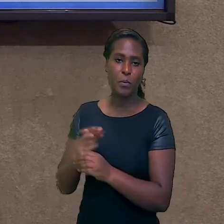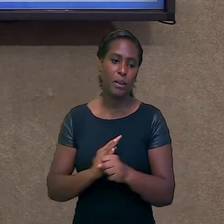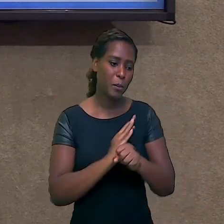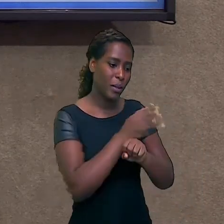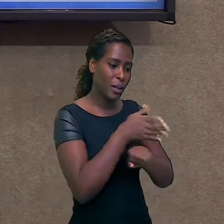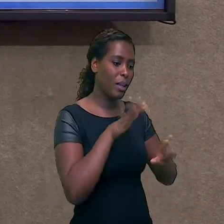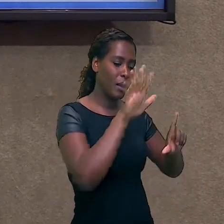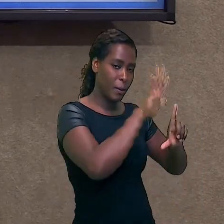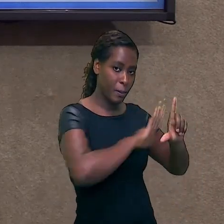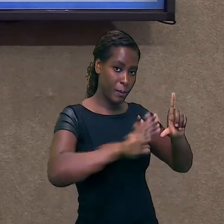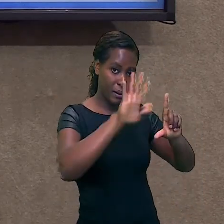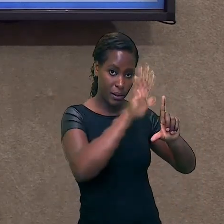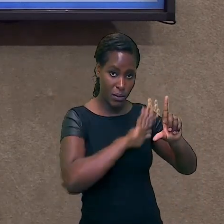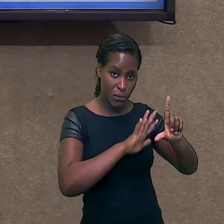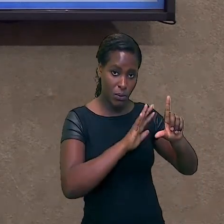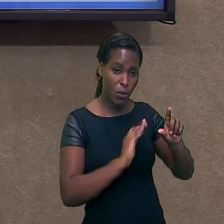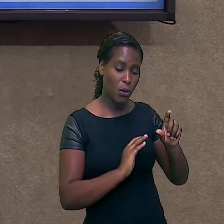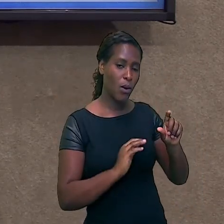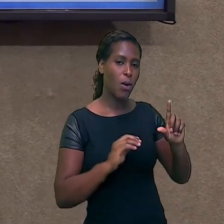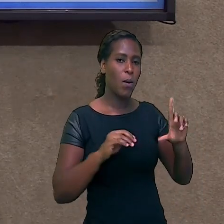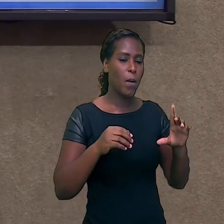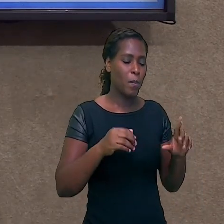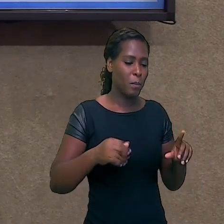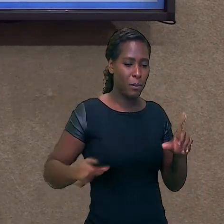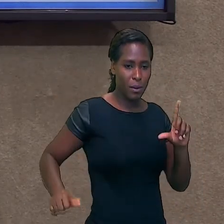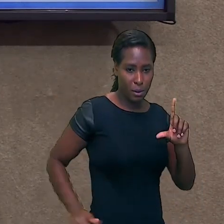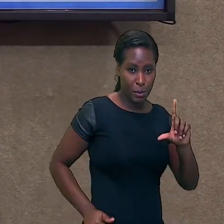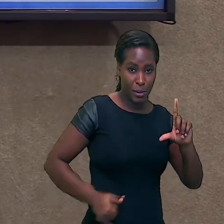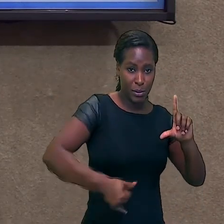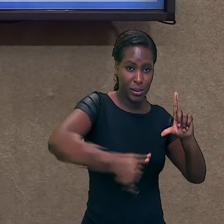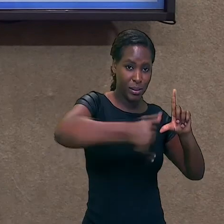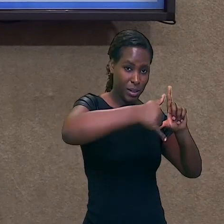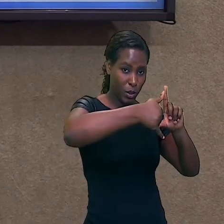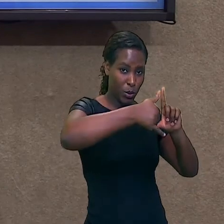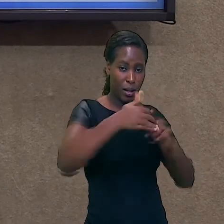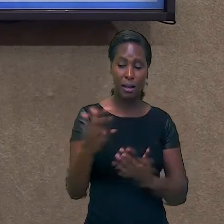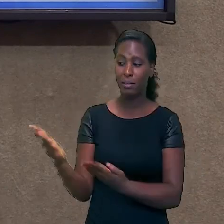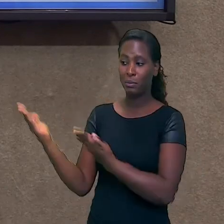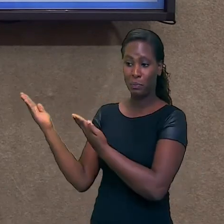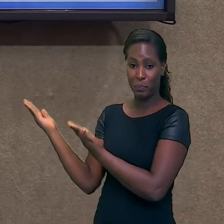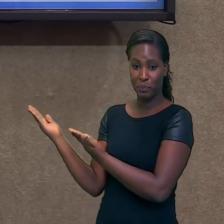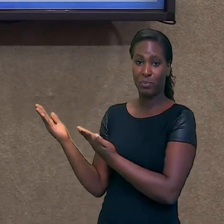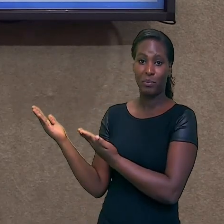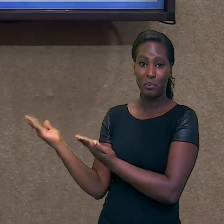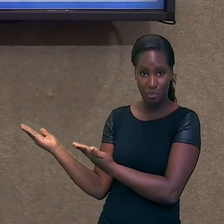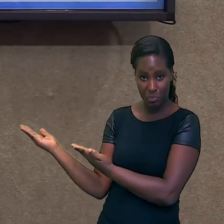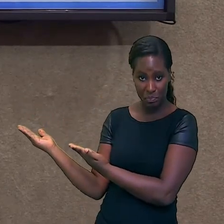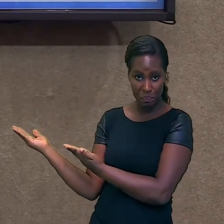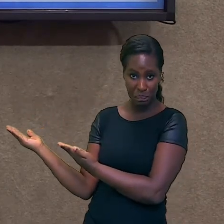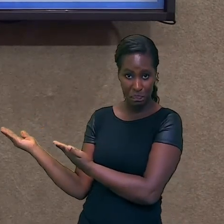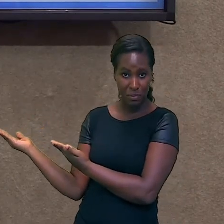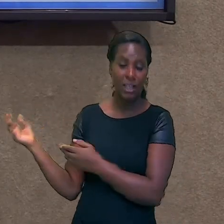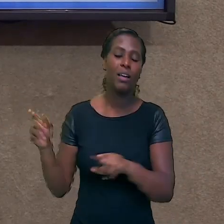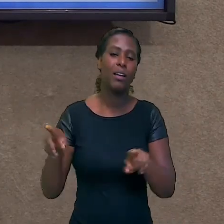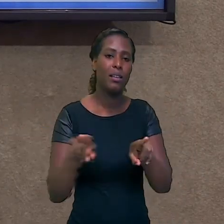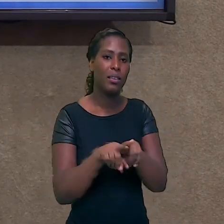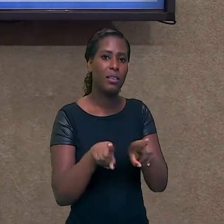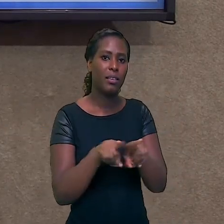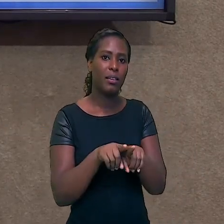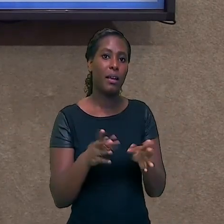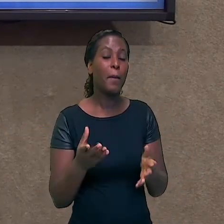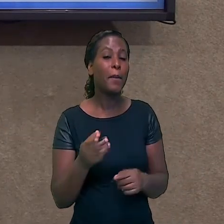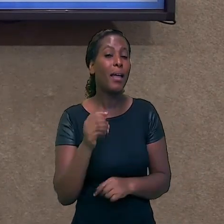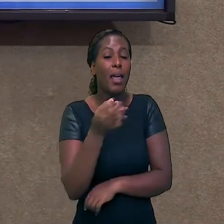SMEDGV, basta apontar a câmera do seu celular para a imagem que está no canto da tela. Uma